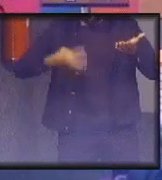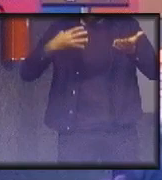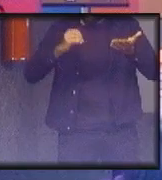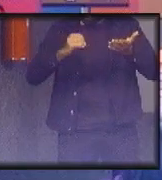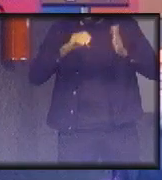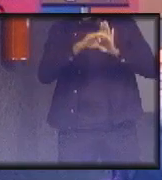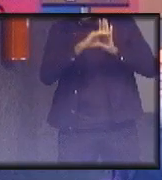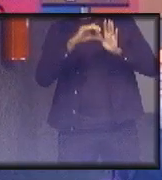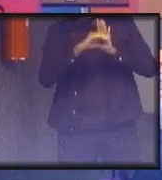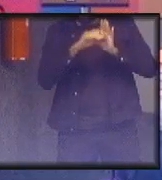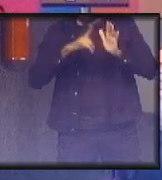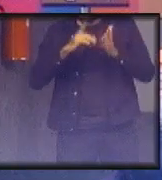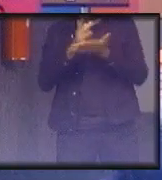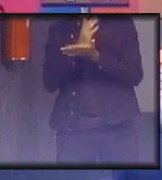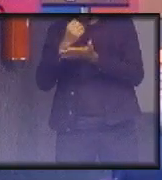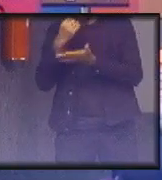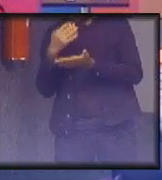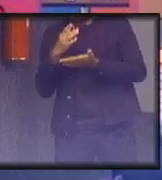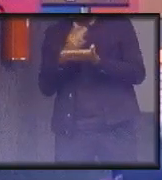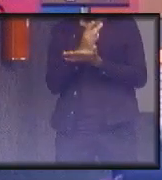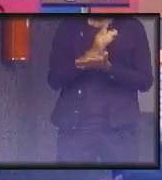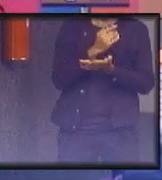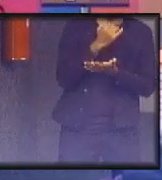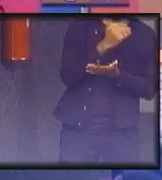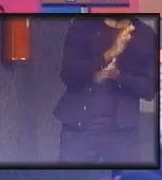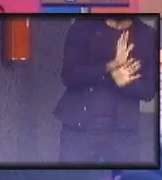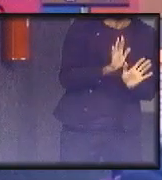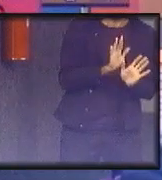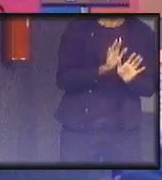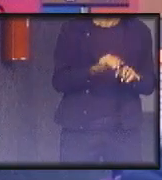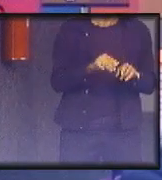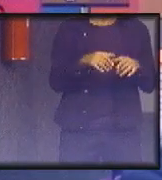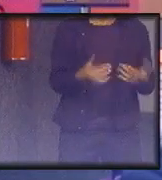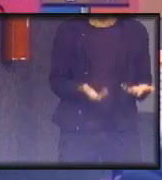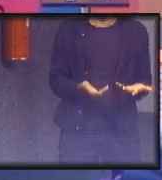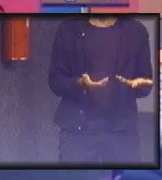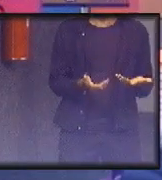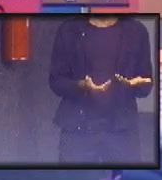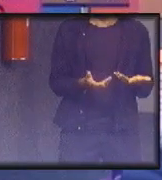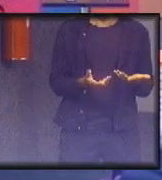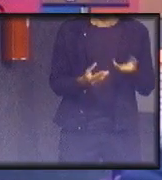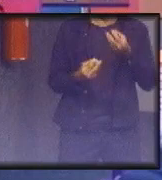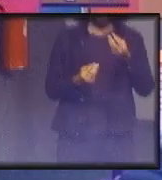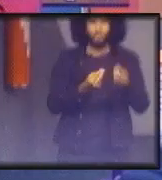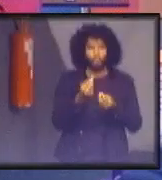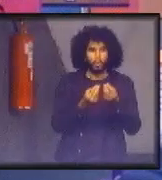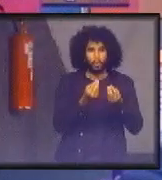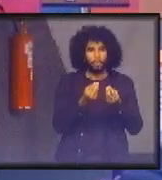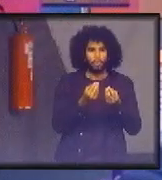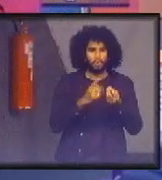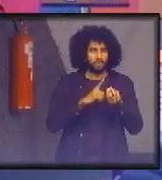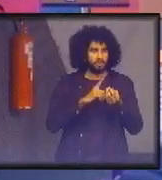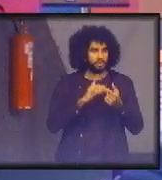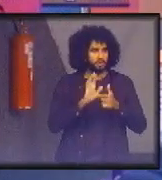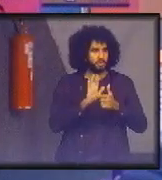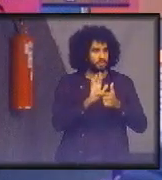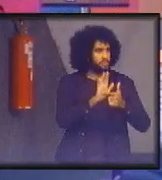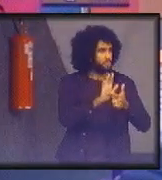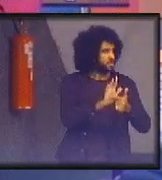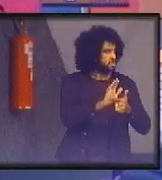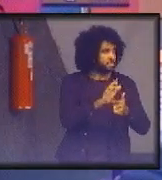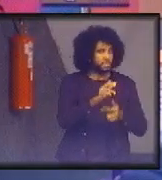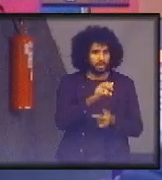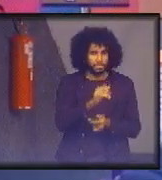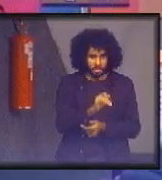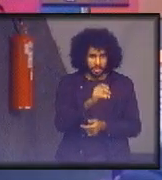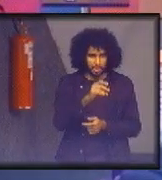bons, alguns não tão bons assim. E daí, como é que eu... que indicadores eu vou ter para saber se um